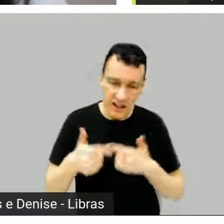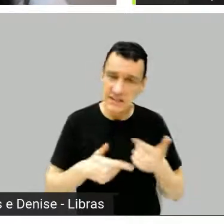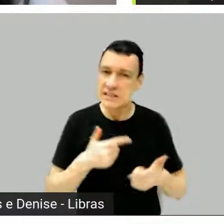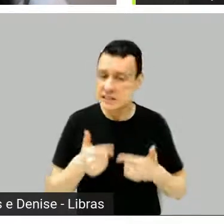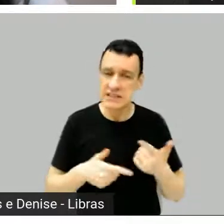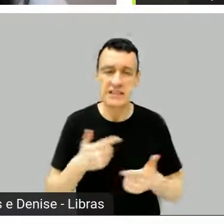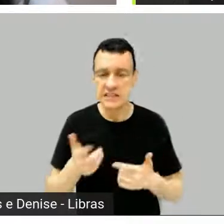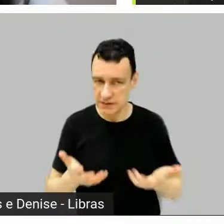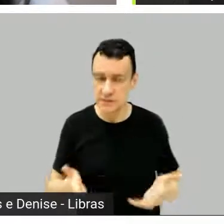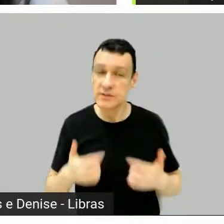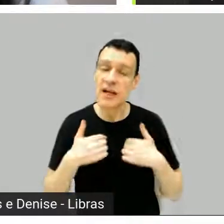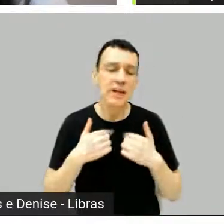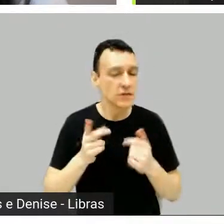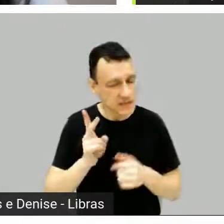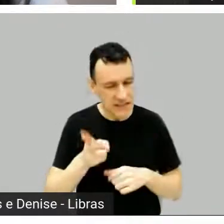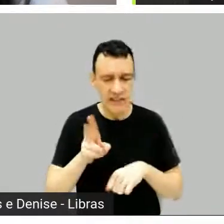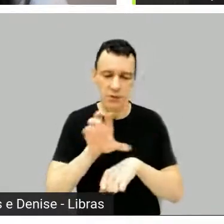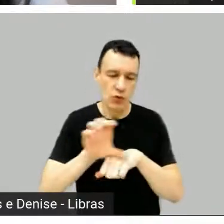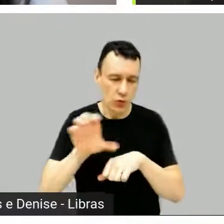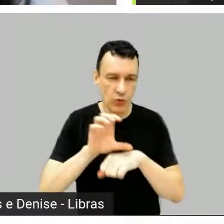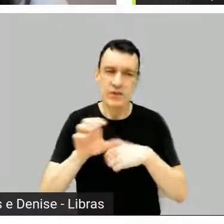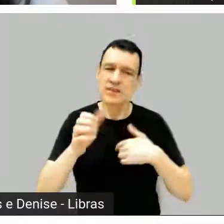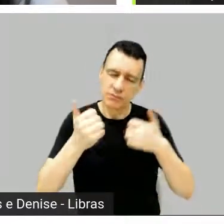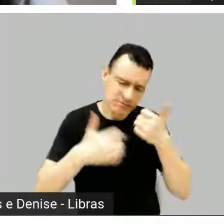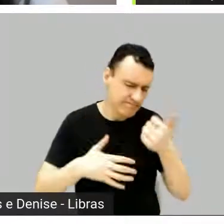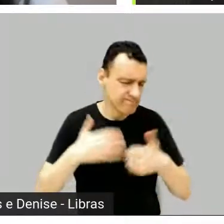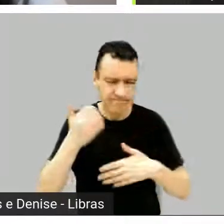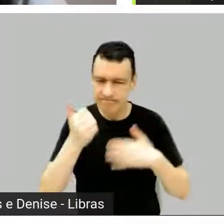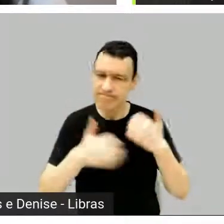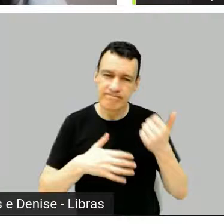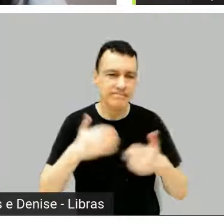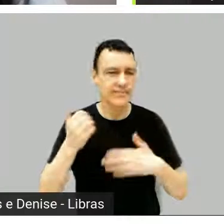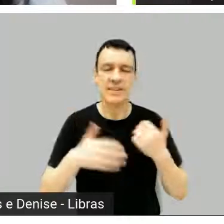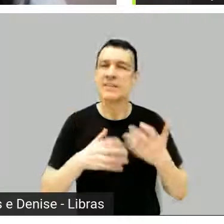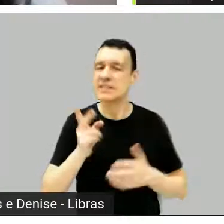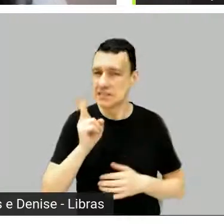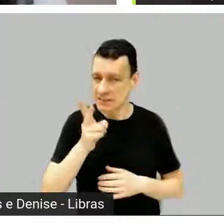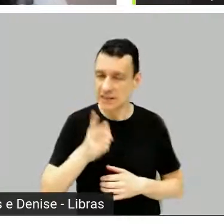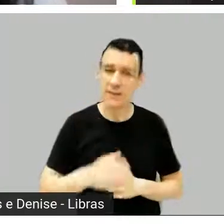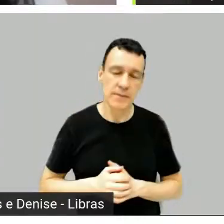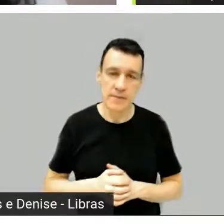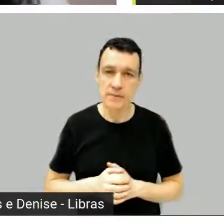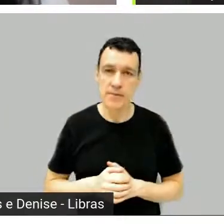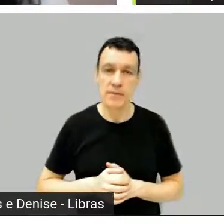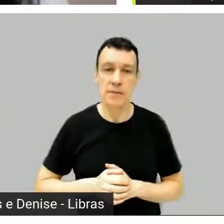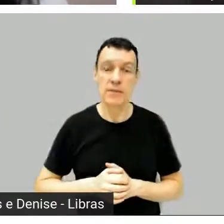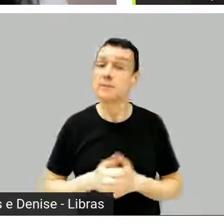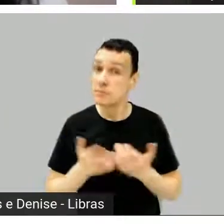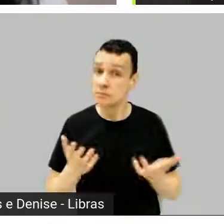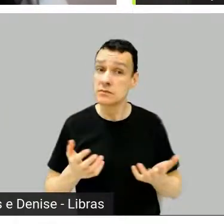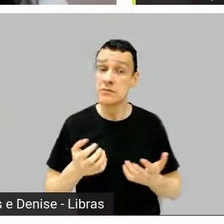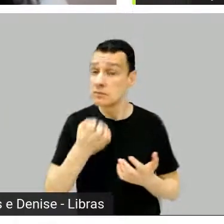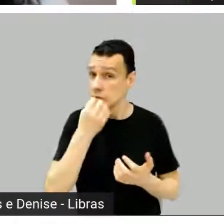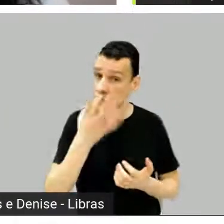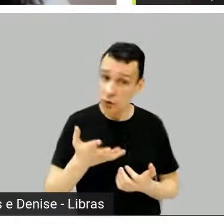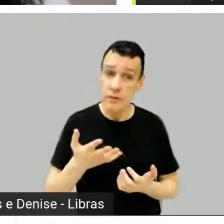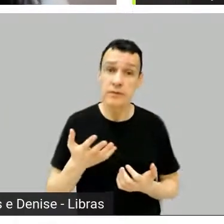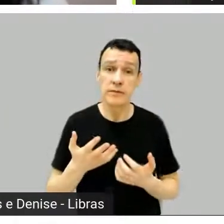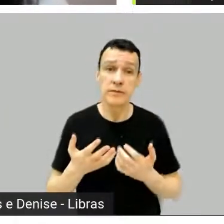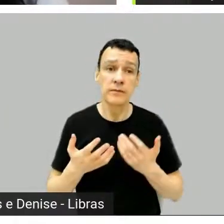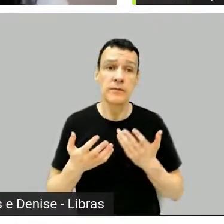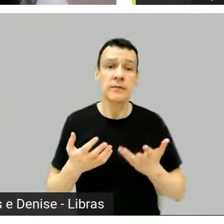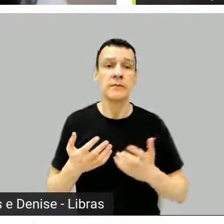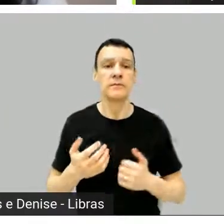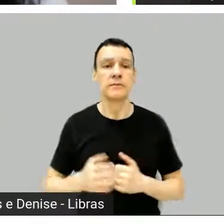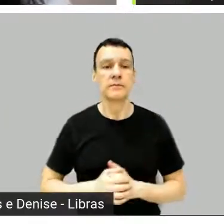sublinhar isso. É... E também que bom que a gente tem tempo, né, Davi? Para o projeto amadurecer,